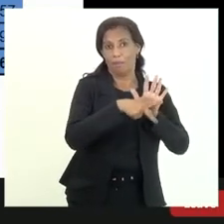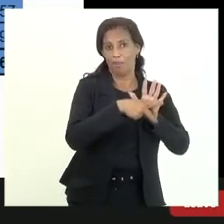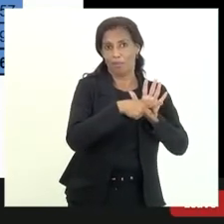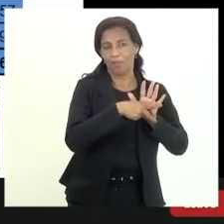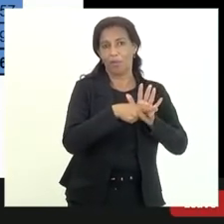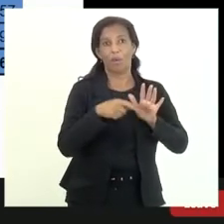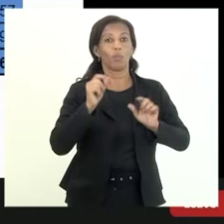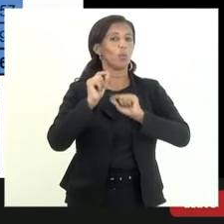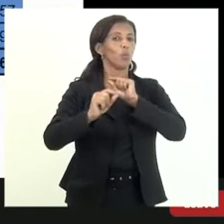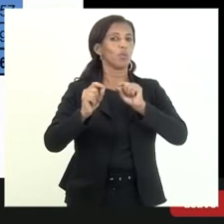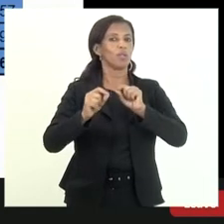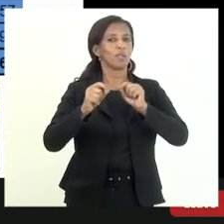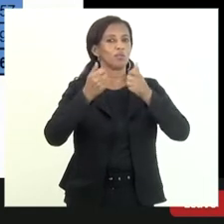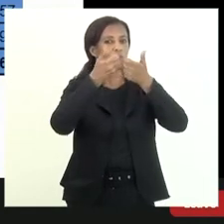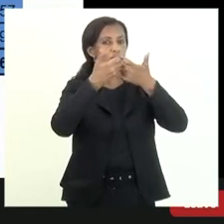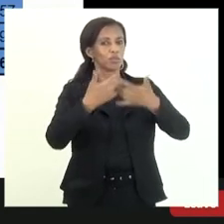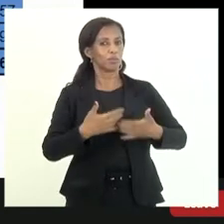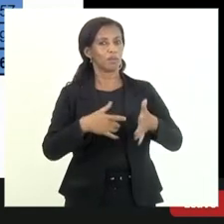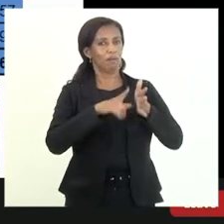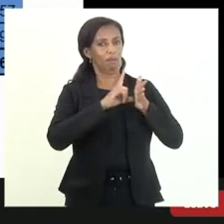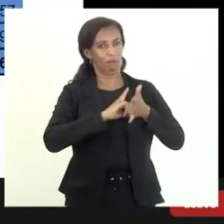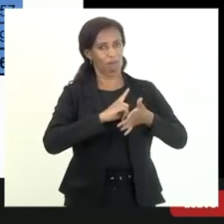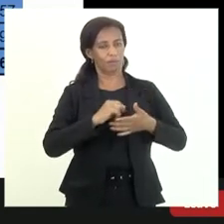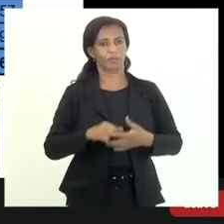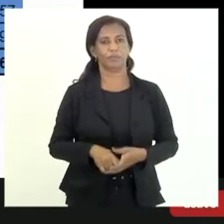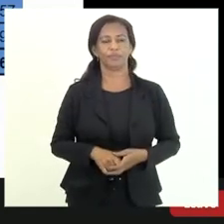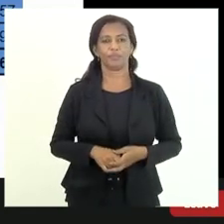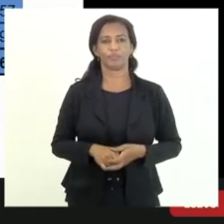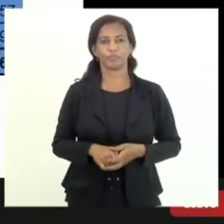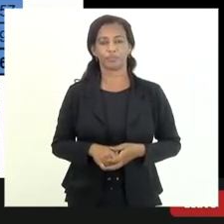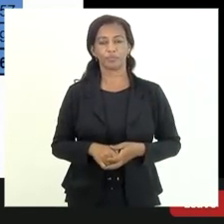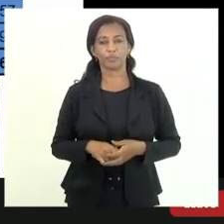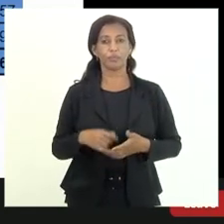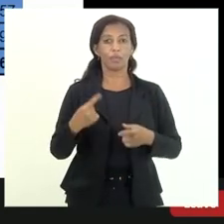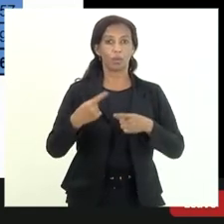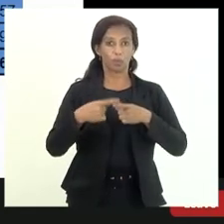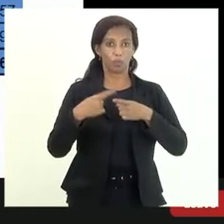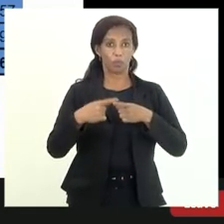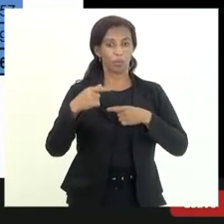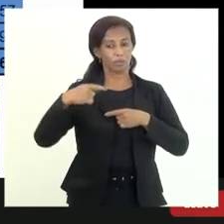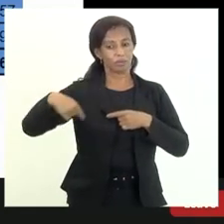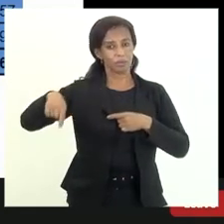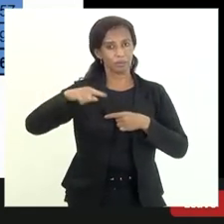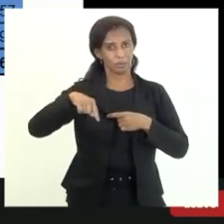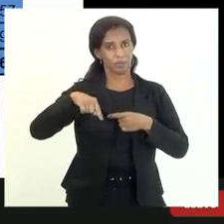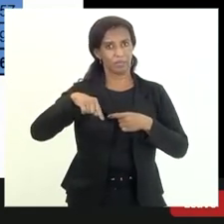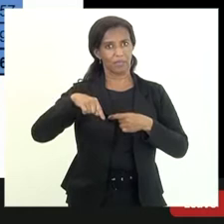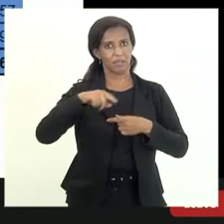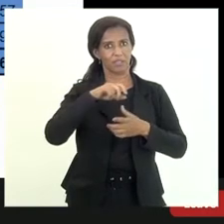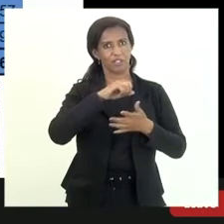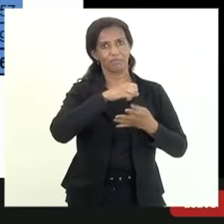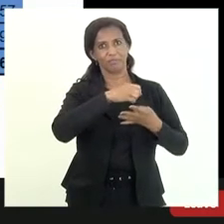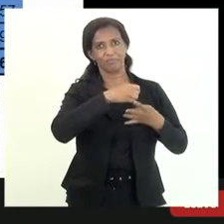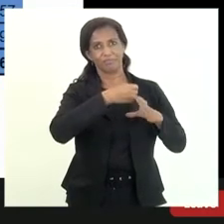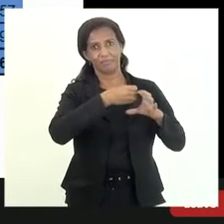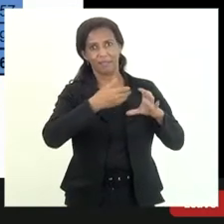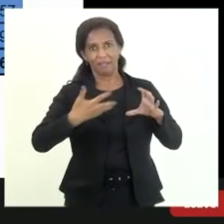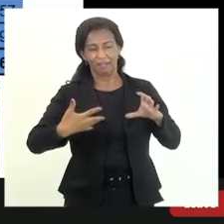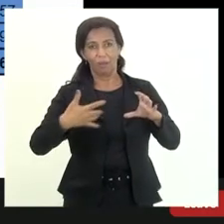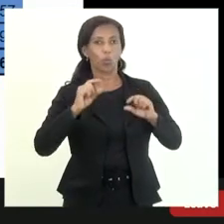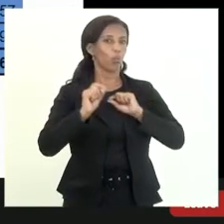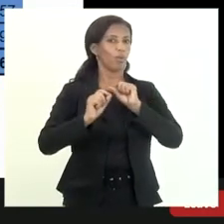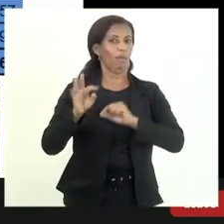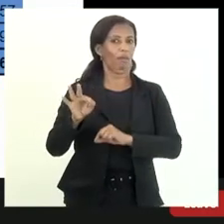que eu expliquei antes no balanço patrimonial a gente é por conta desses critérios do que é considerado